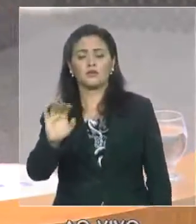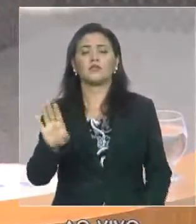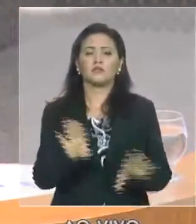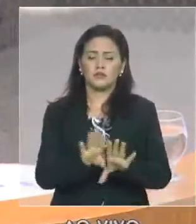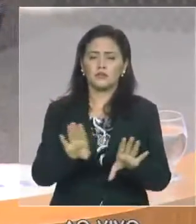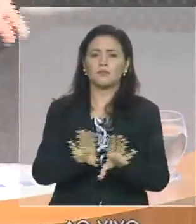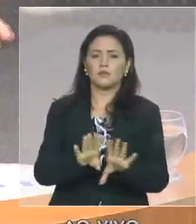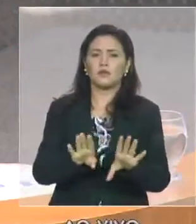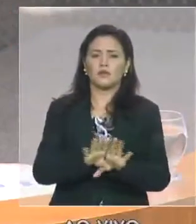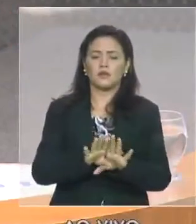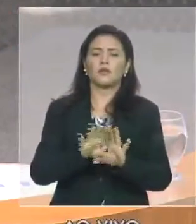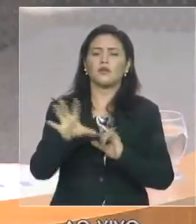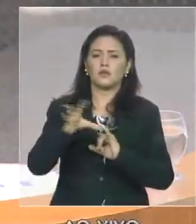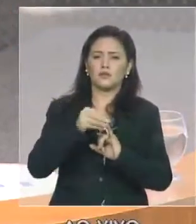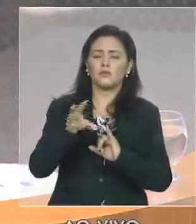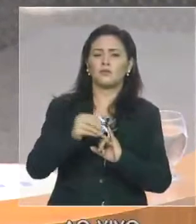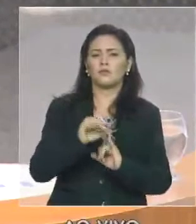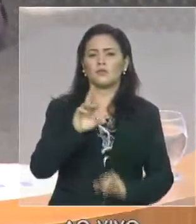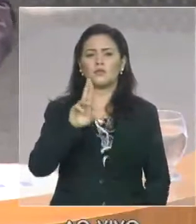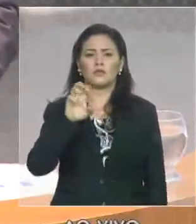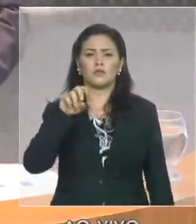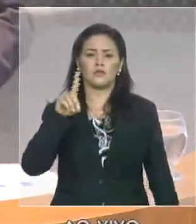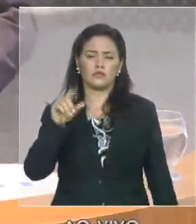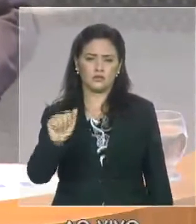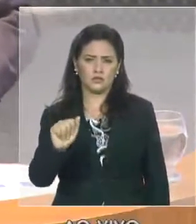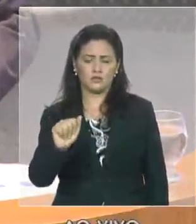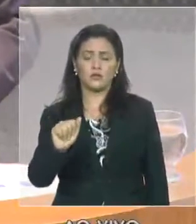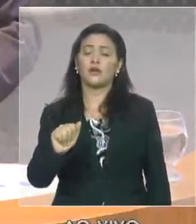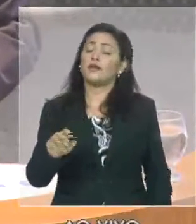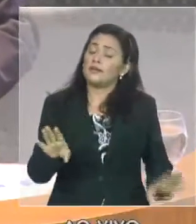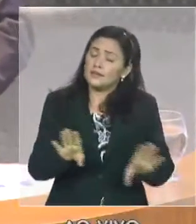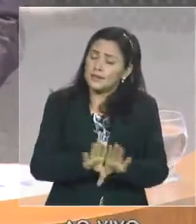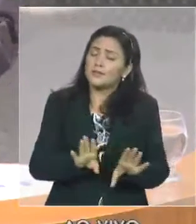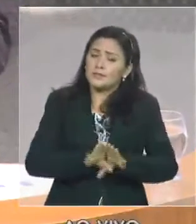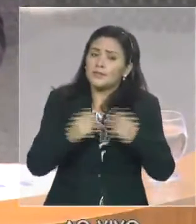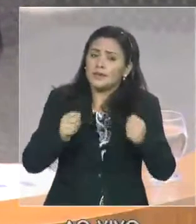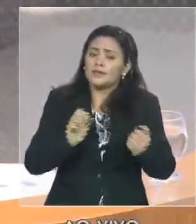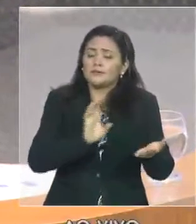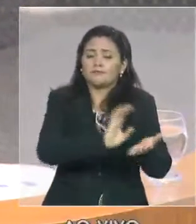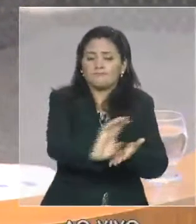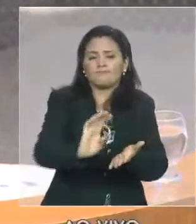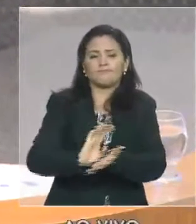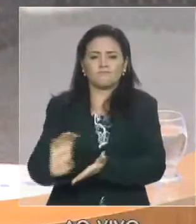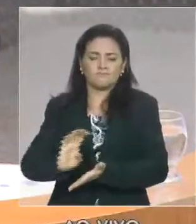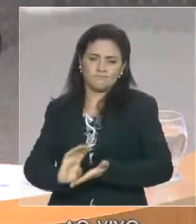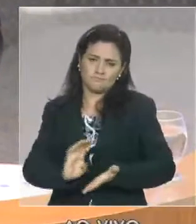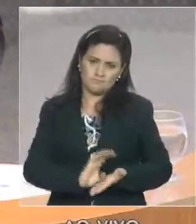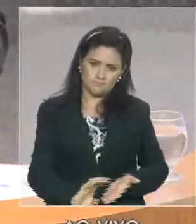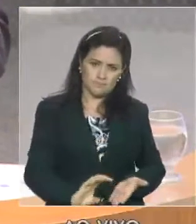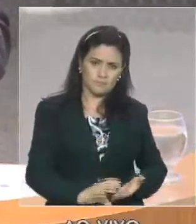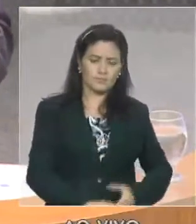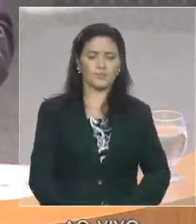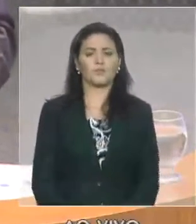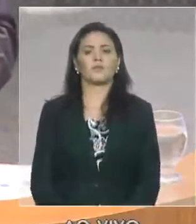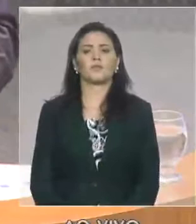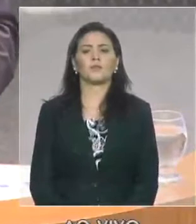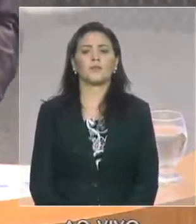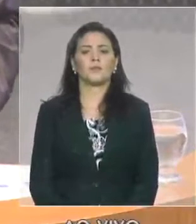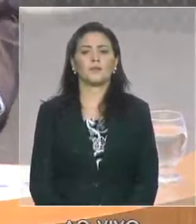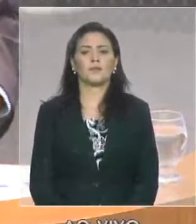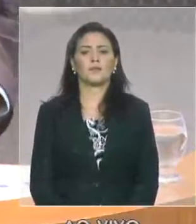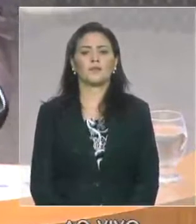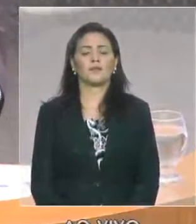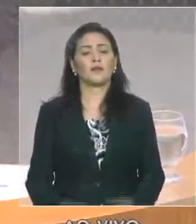ao lado disso, temos os investimentos. Em relação a isto, quero noticiar a todos que nós teremos